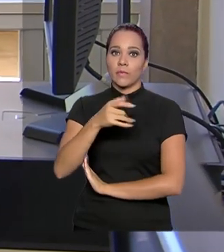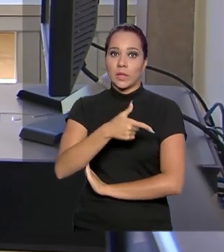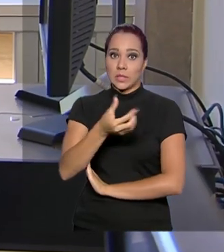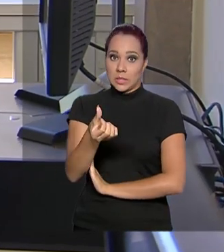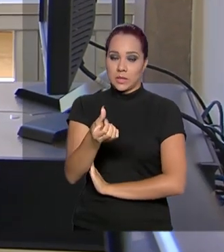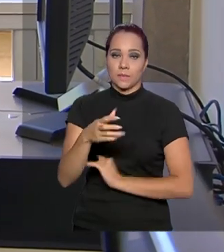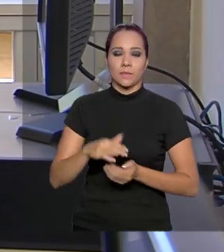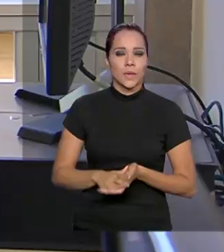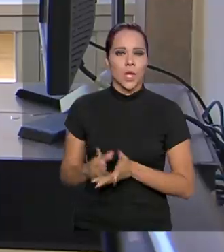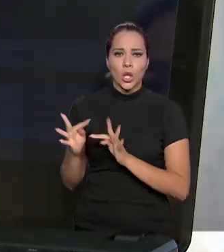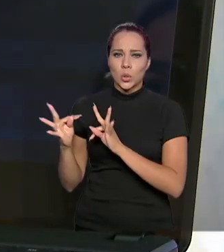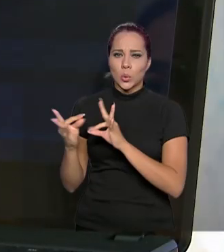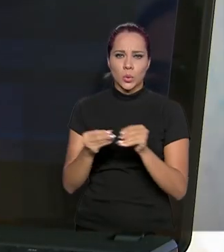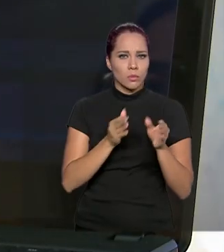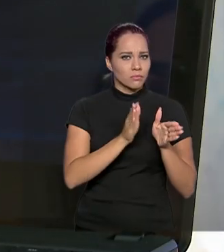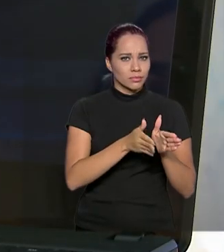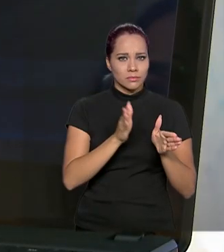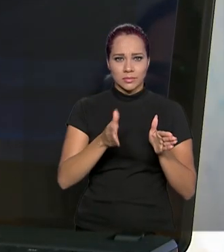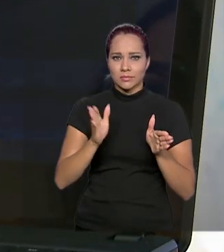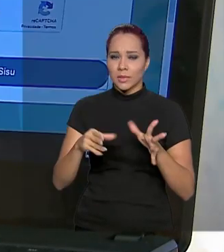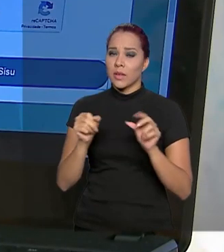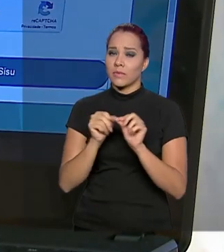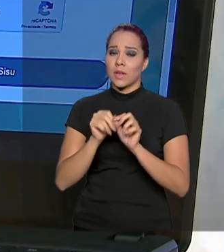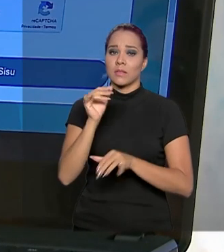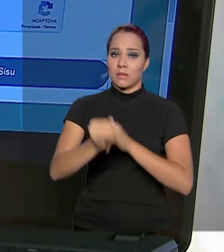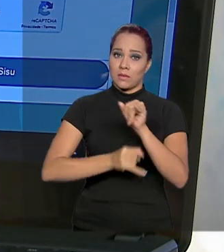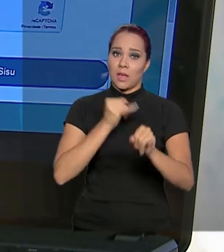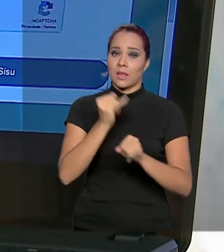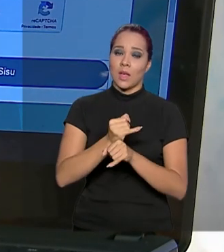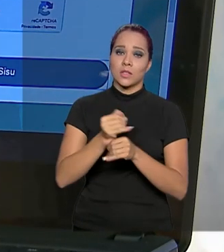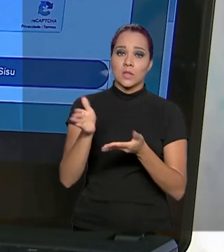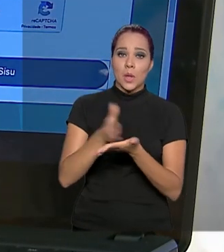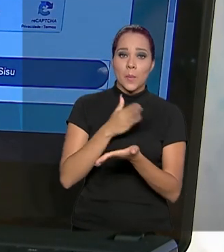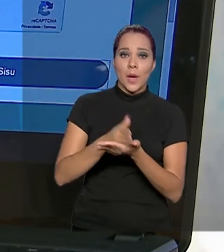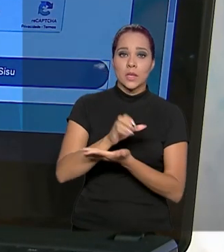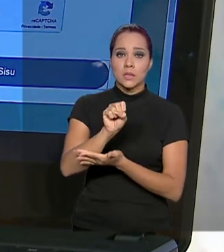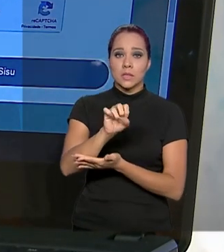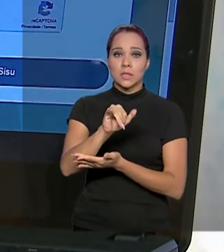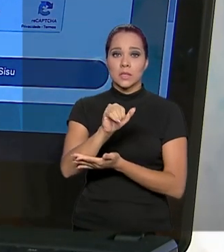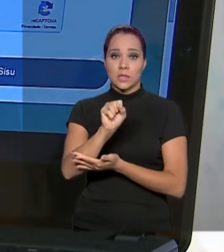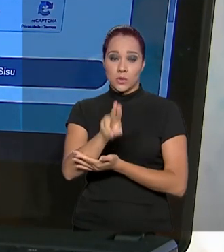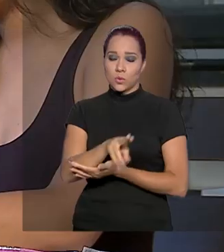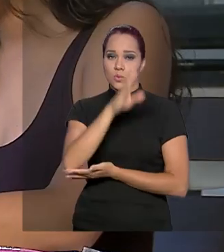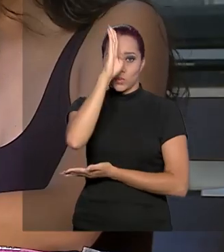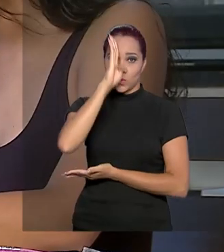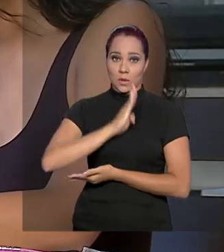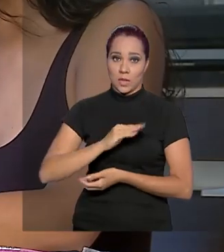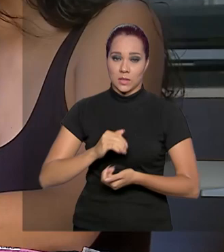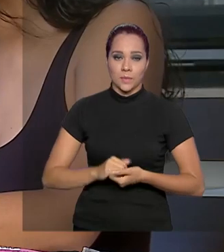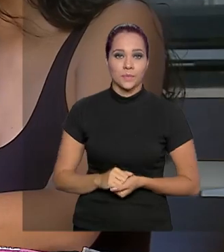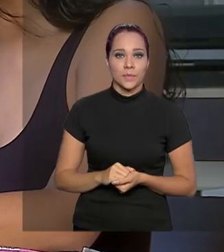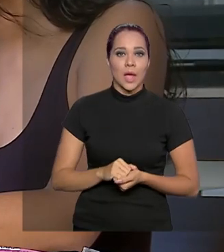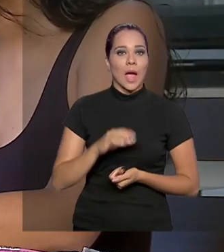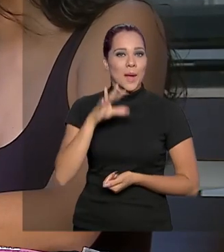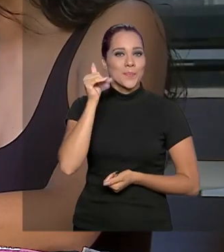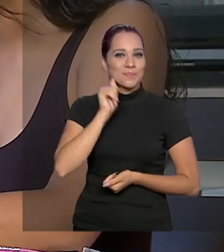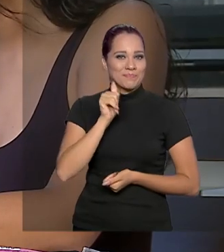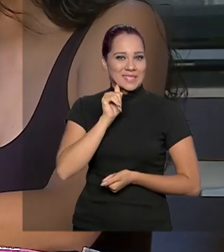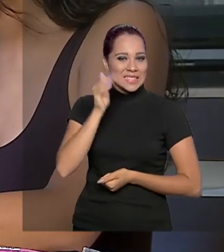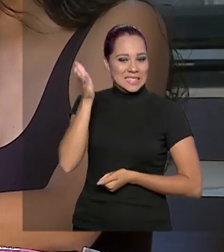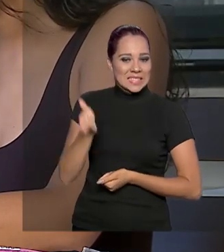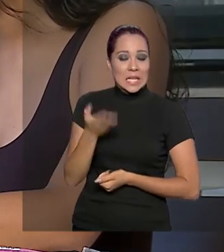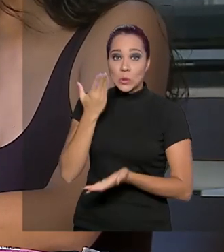Todo o procedimento é feito pela internet na página do SISU gratuitamente. Andiara se preparou